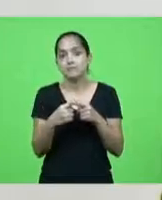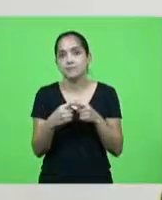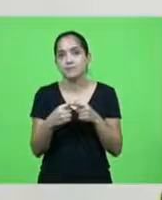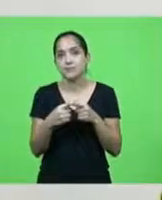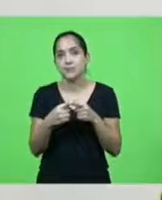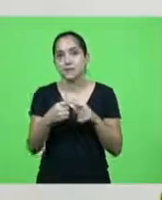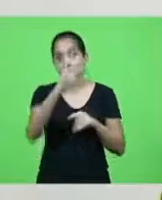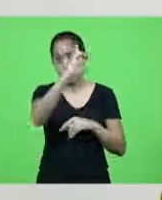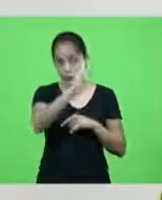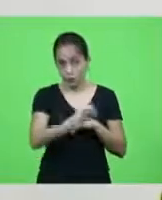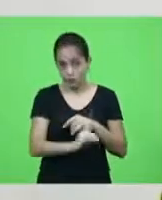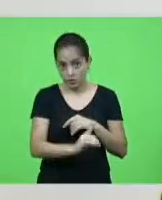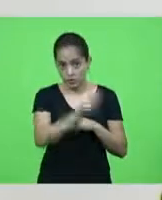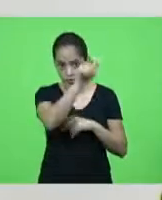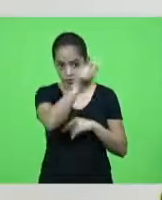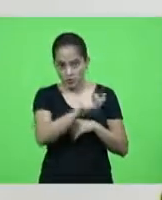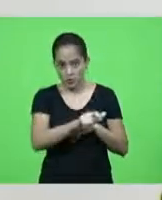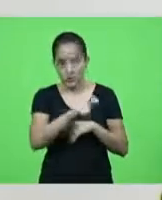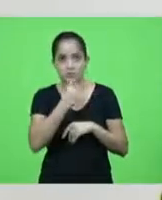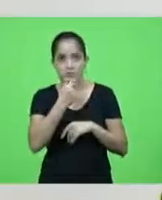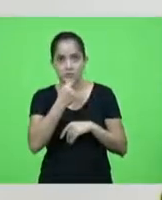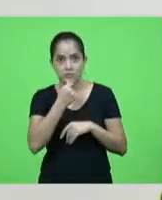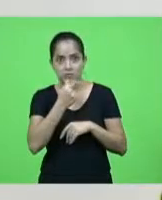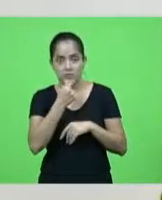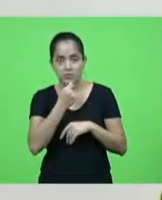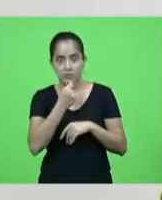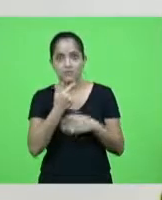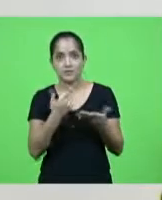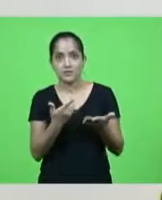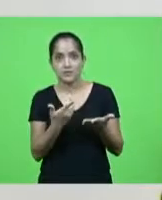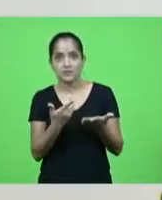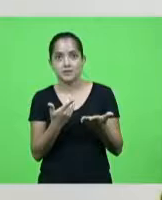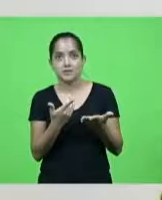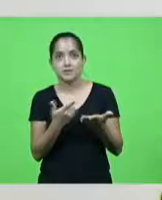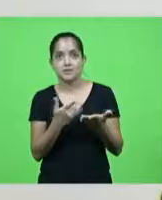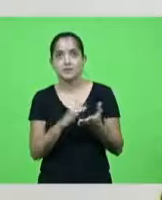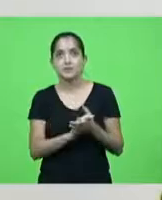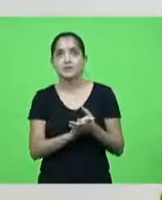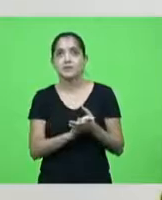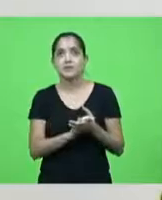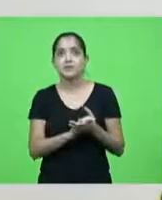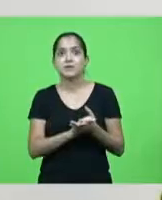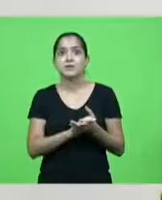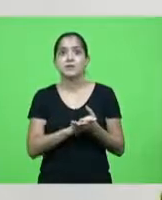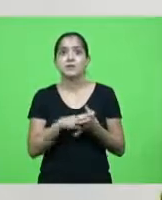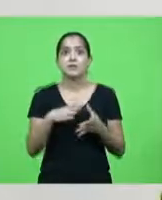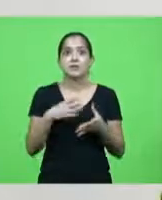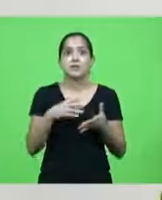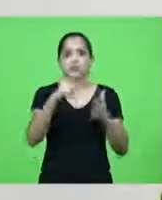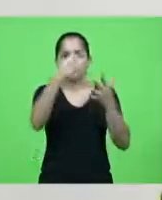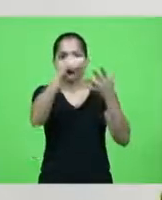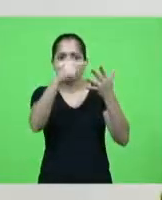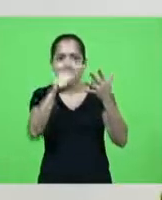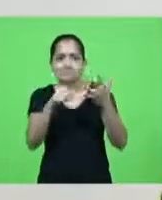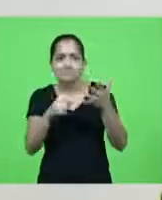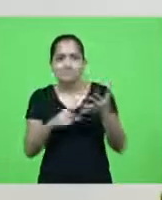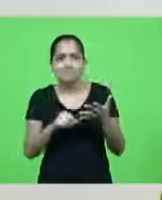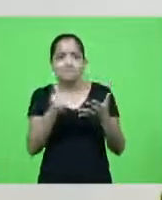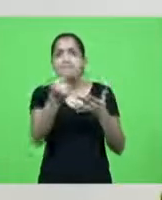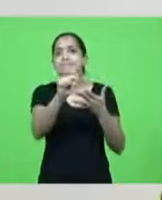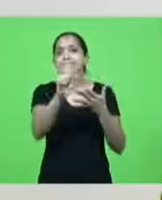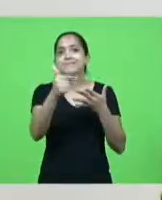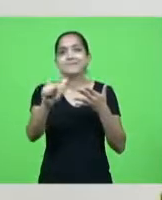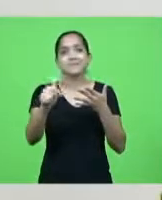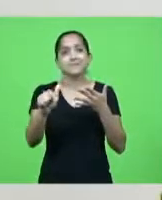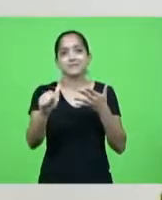diretor então diretor do porto de Imbituba não preenchia os requisitos para ser diretor do porto